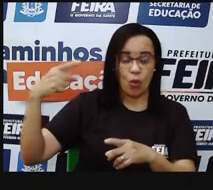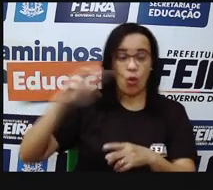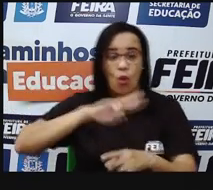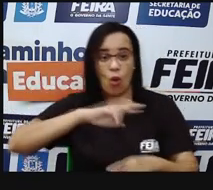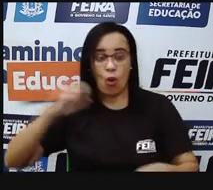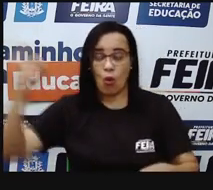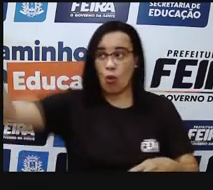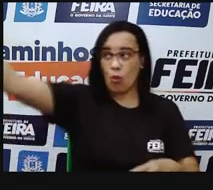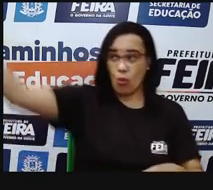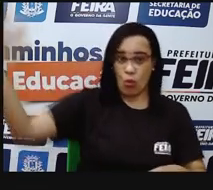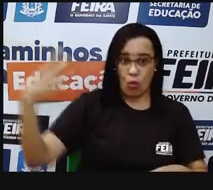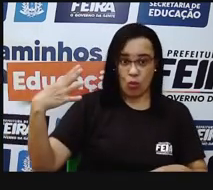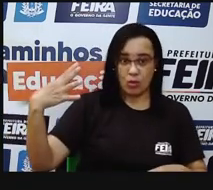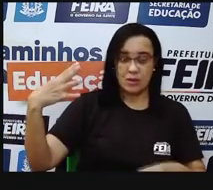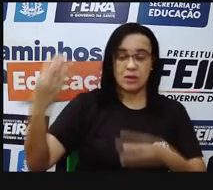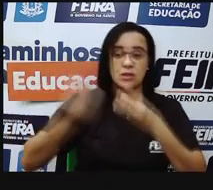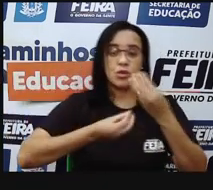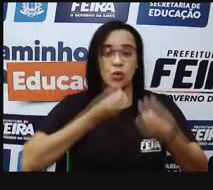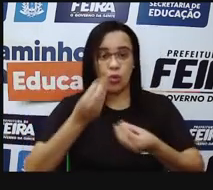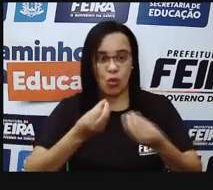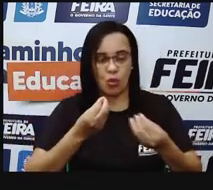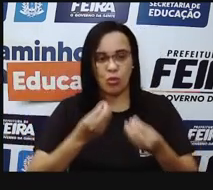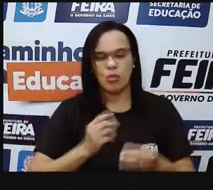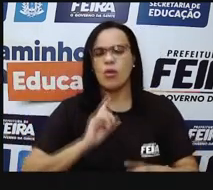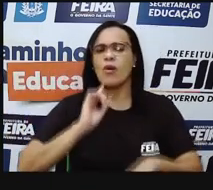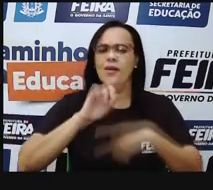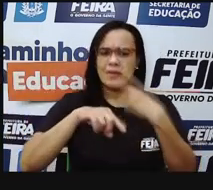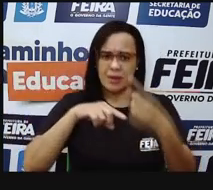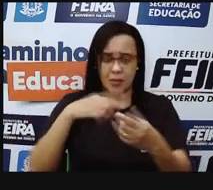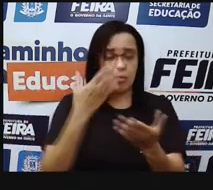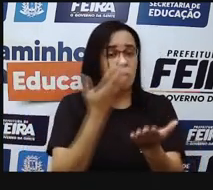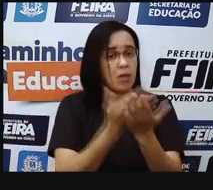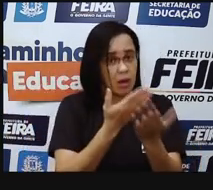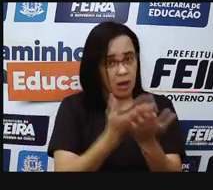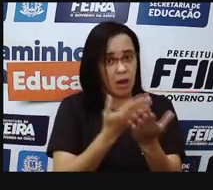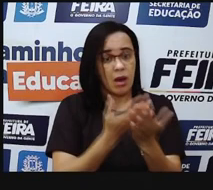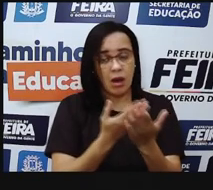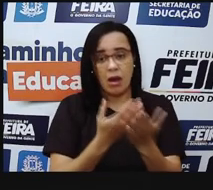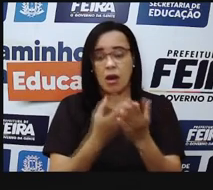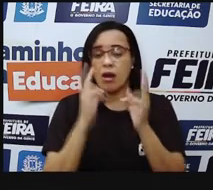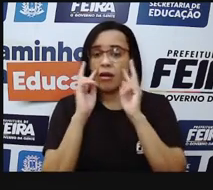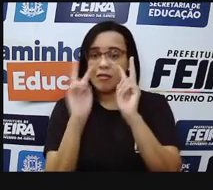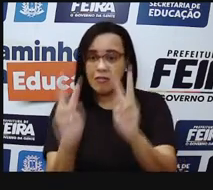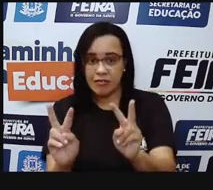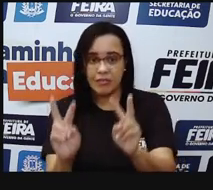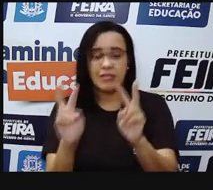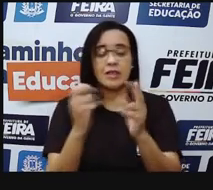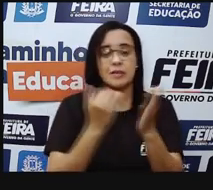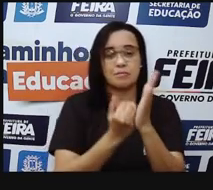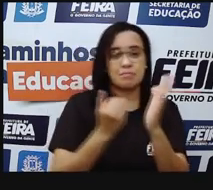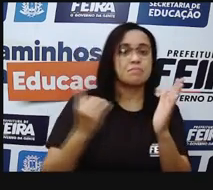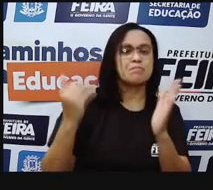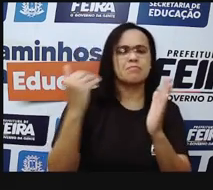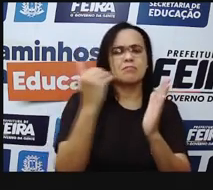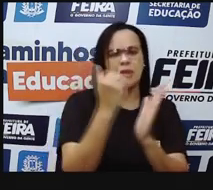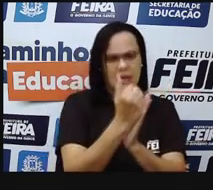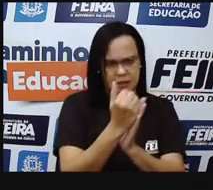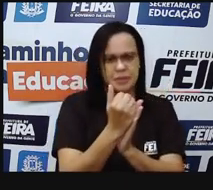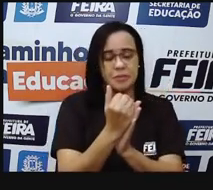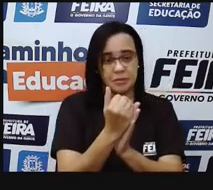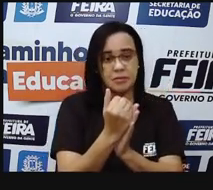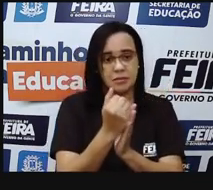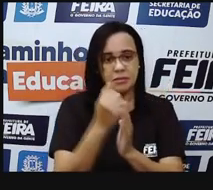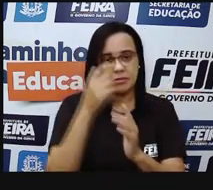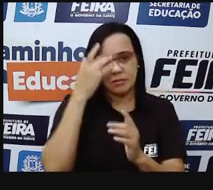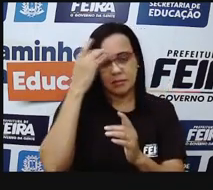próxima aula, a gente vai ter uma observação, a prova é fazer uma observação maior, né? E